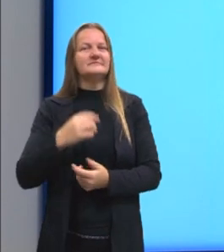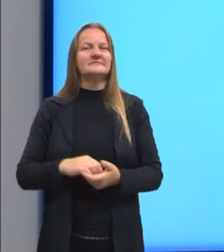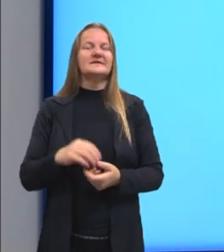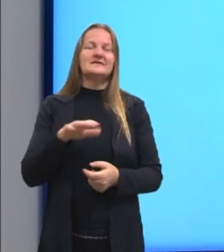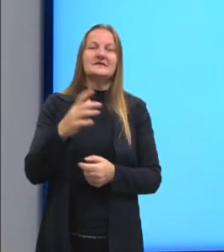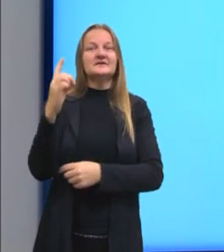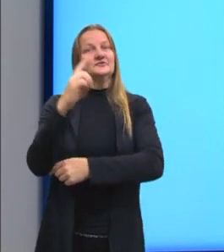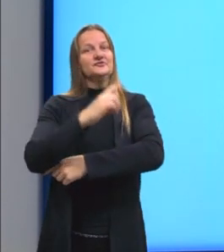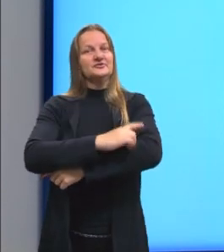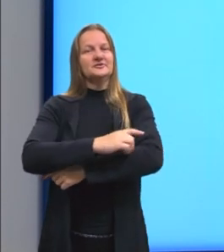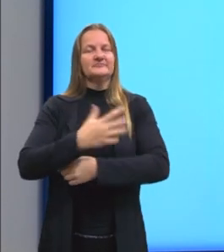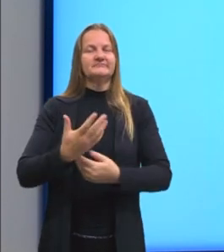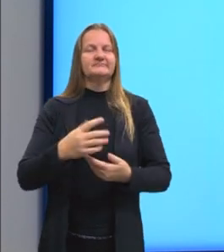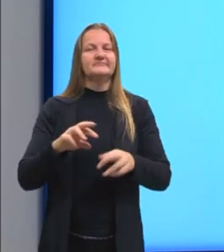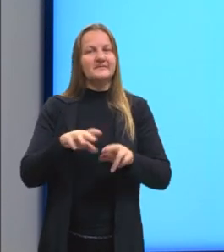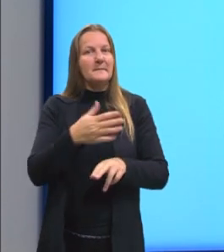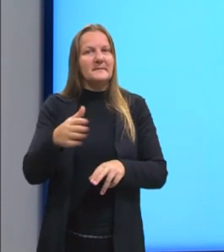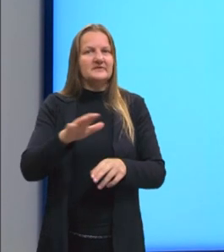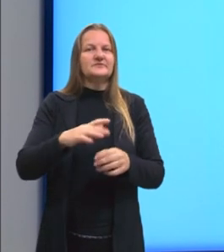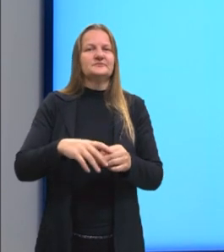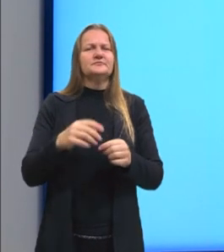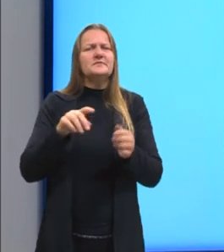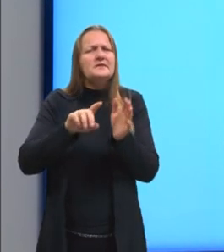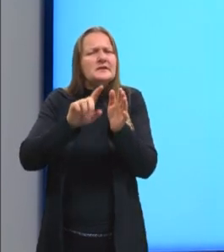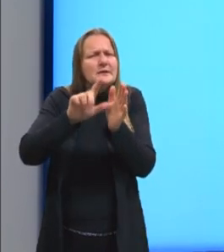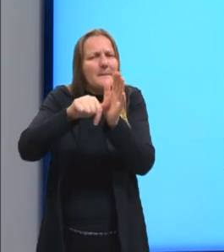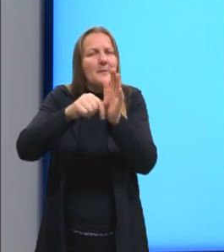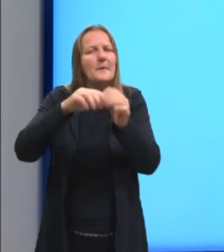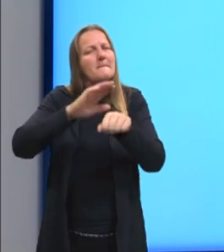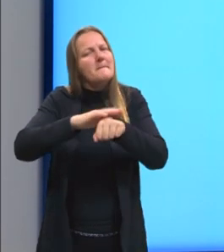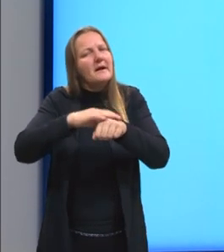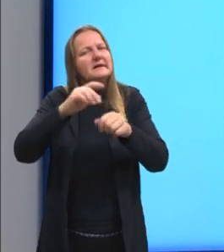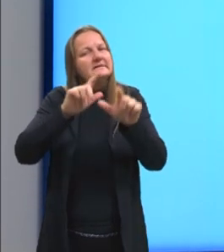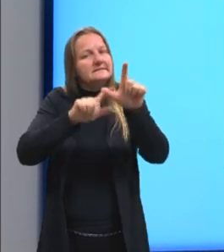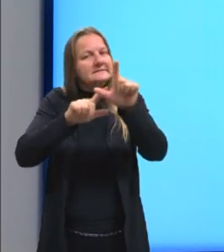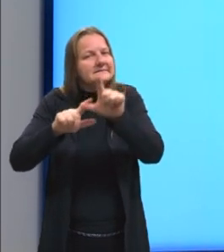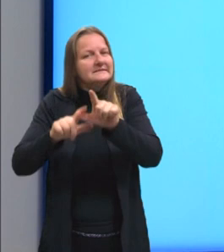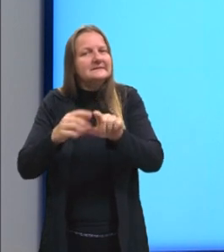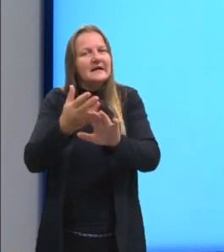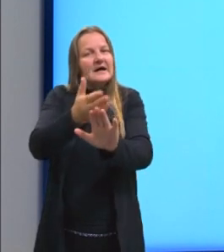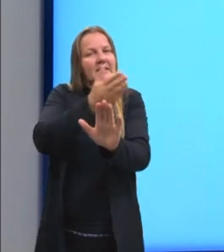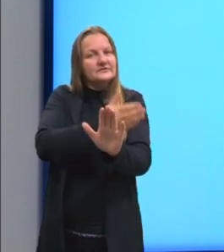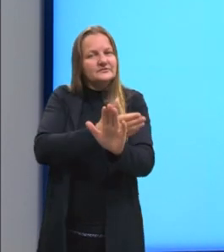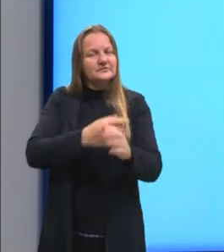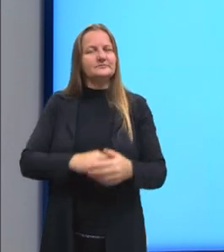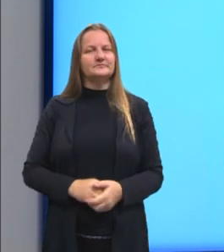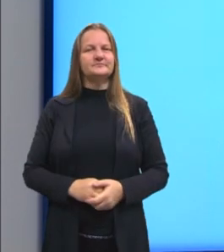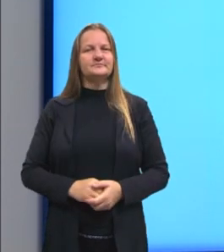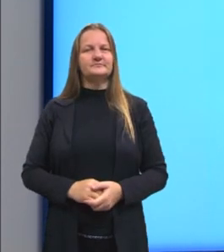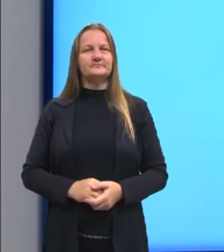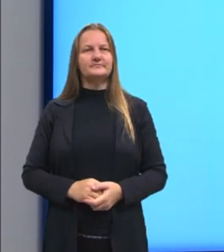padrão, e depois nós vamos ver um pouco mais sobre essas letrinhas que vêm antes da unidade.